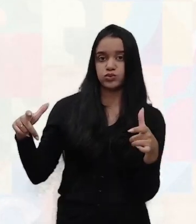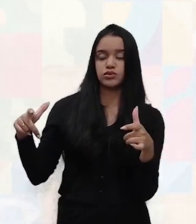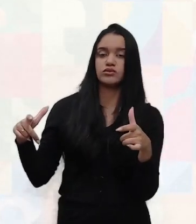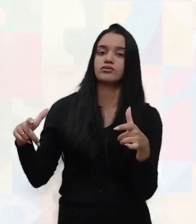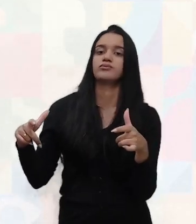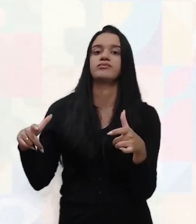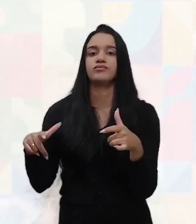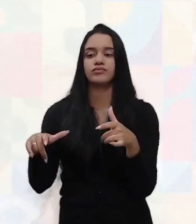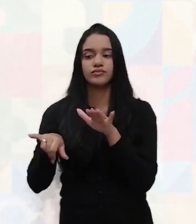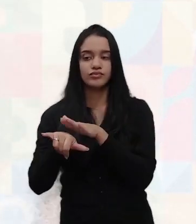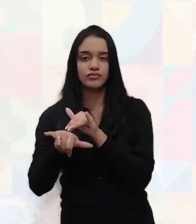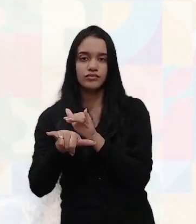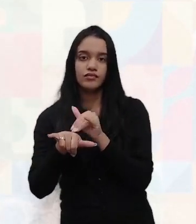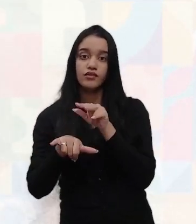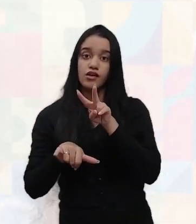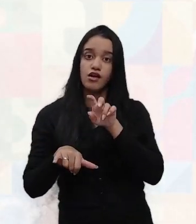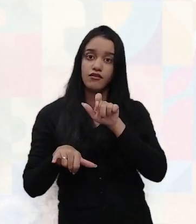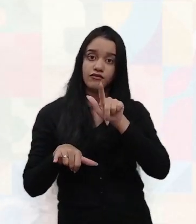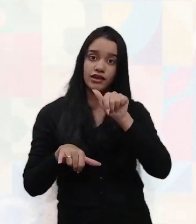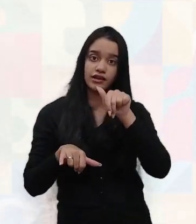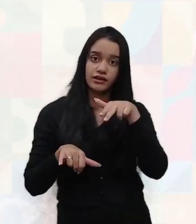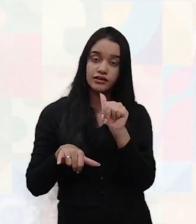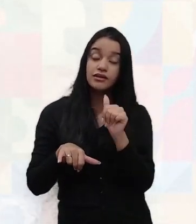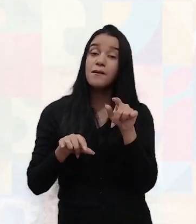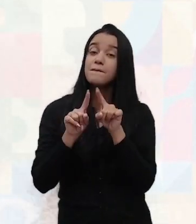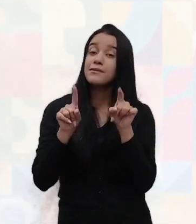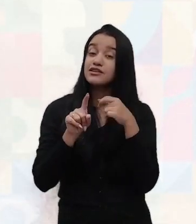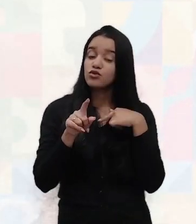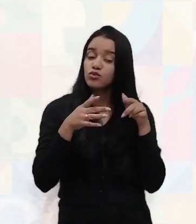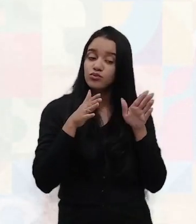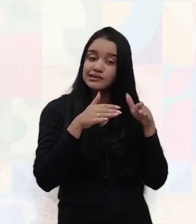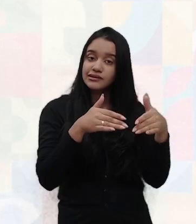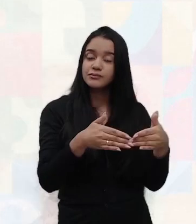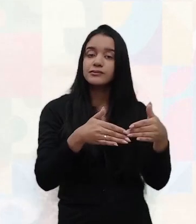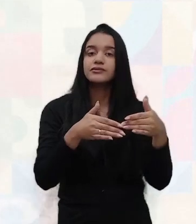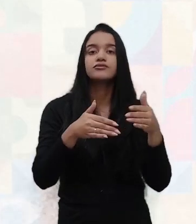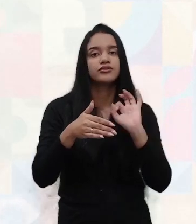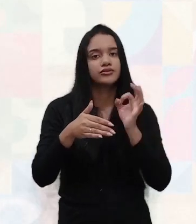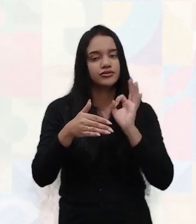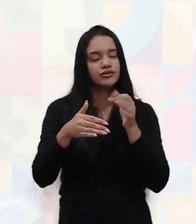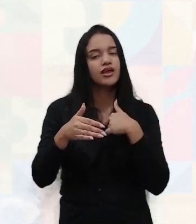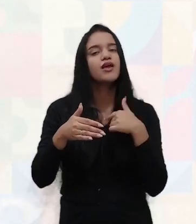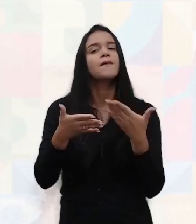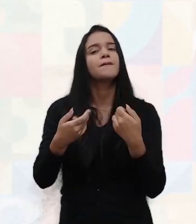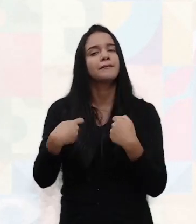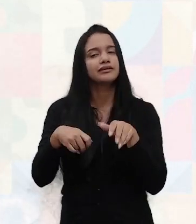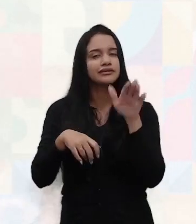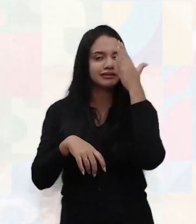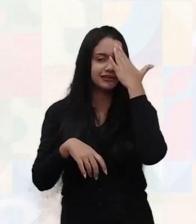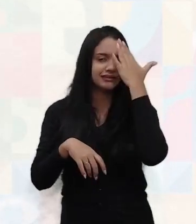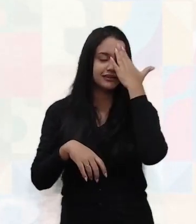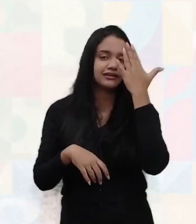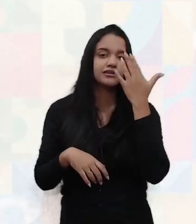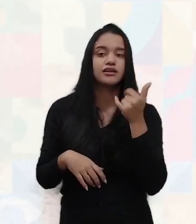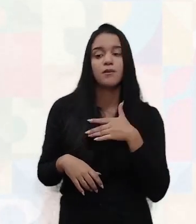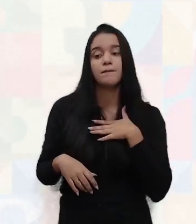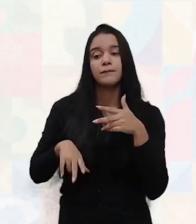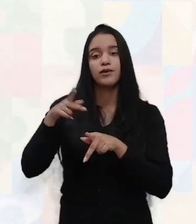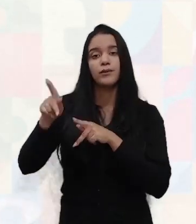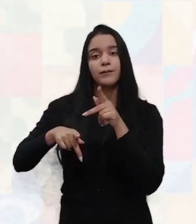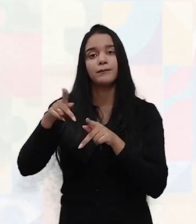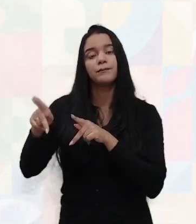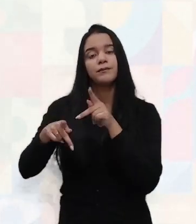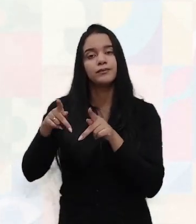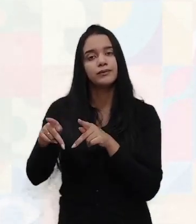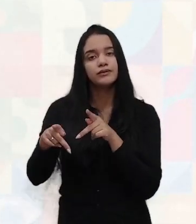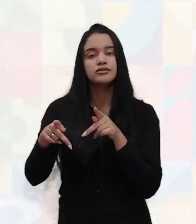veganismo. Então, eu sei que eu vou ser muito específico da coisa. Então, eu preciso entender exatamente o tamanho do meu público e a quem eu